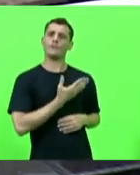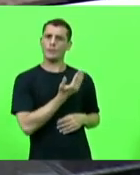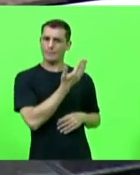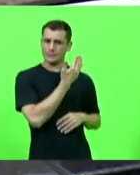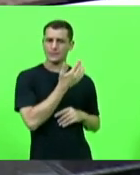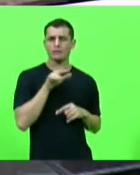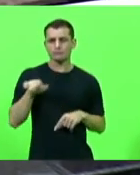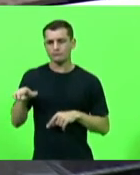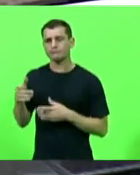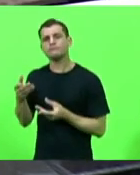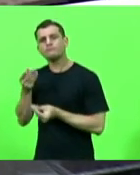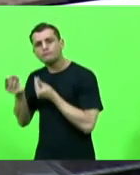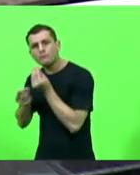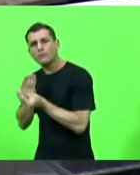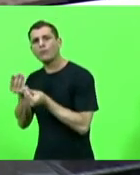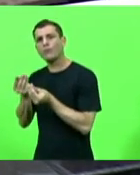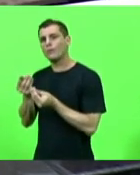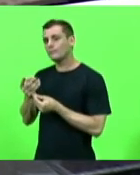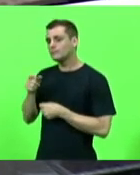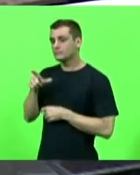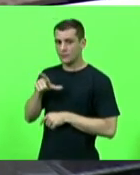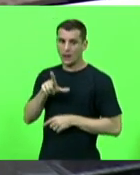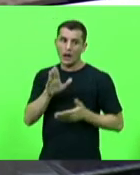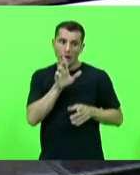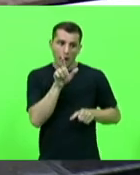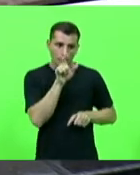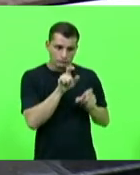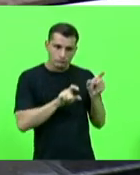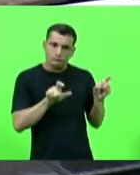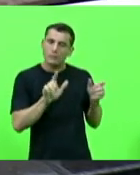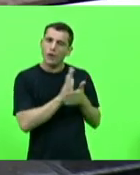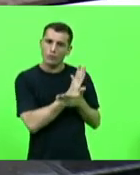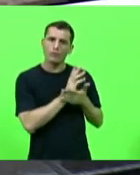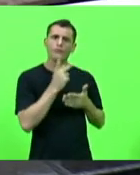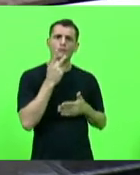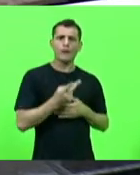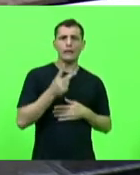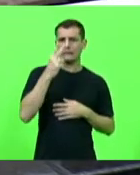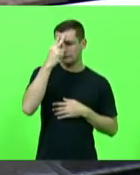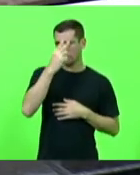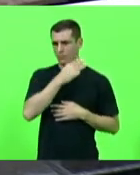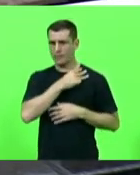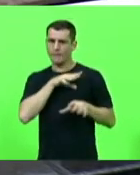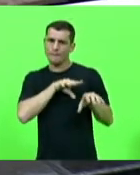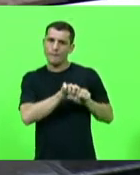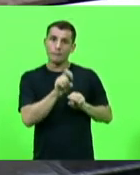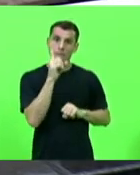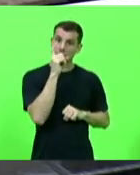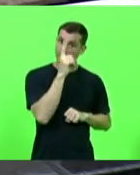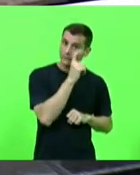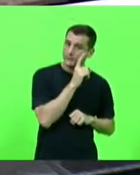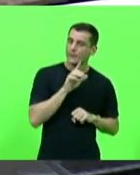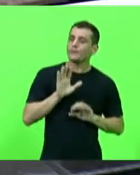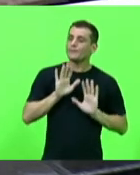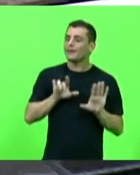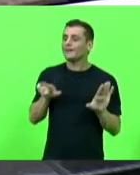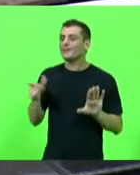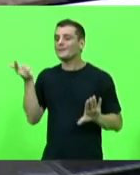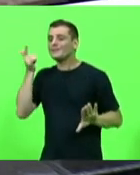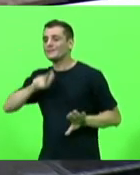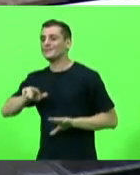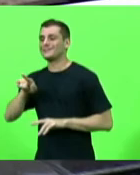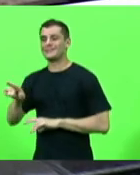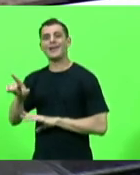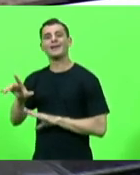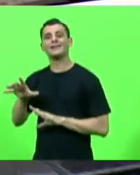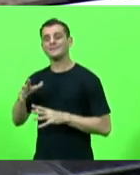falaram que até para terminar o segundo grau tiveram grande dificuldade então tudo aquilo que a gente já passou canalizar em energia para fazer o bem o bem